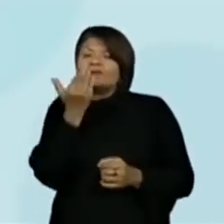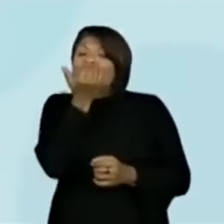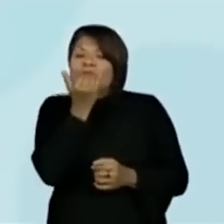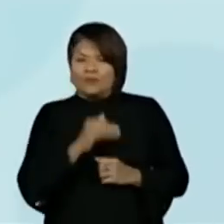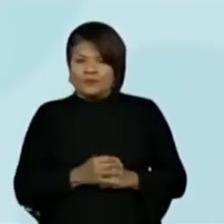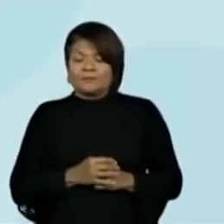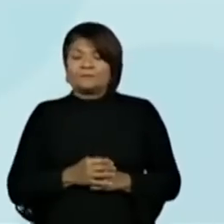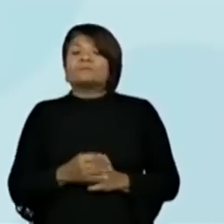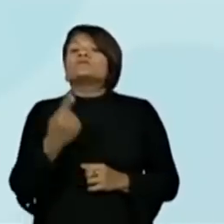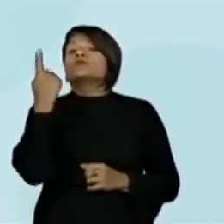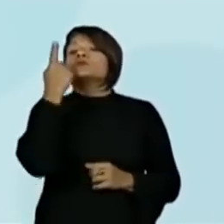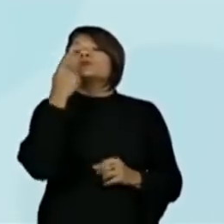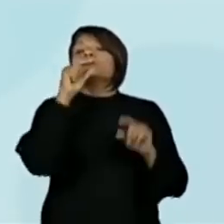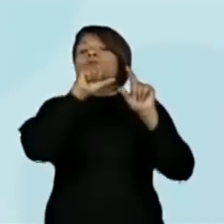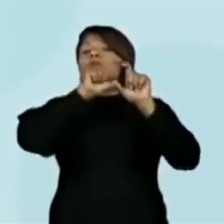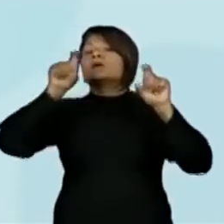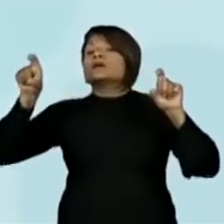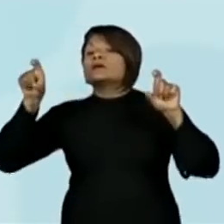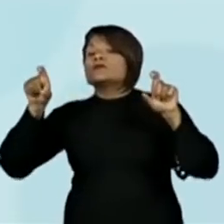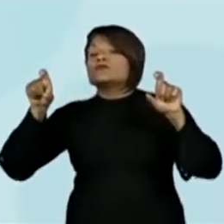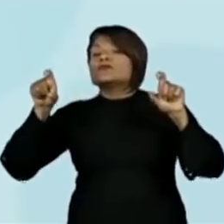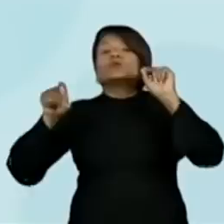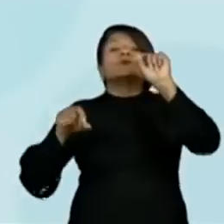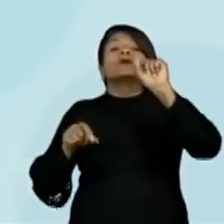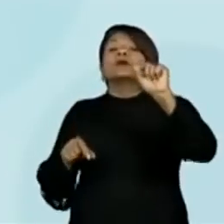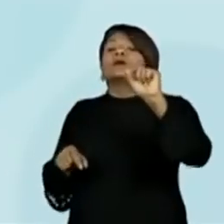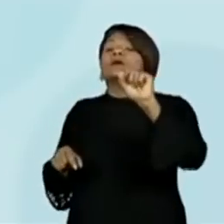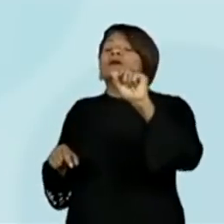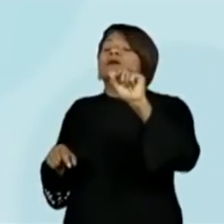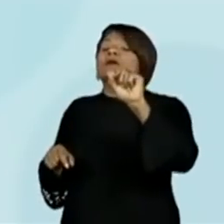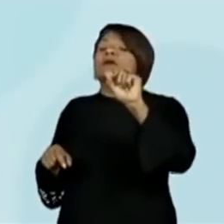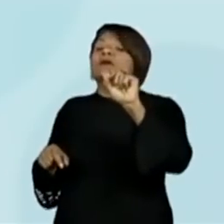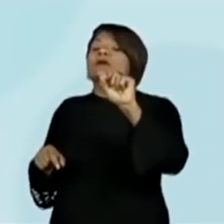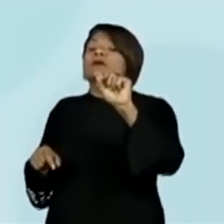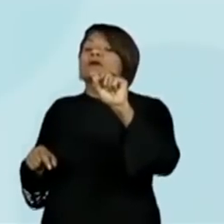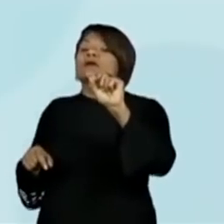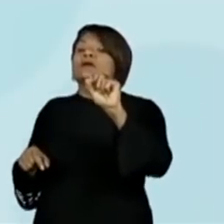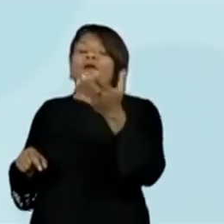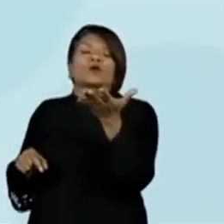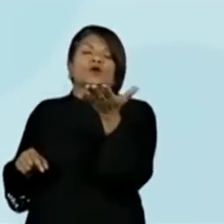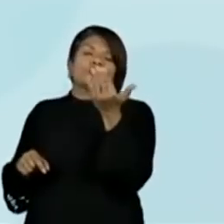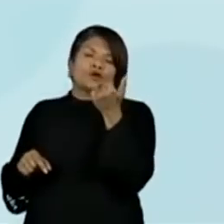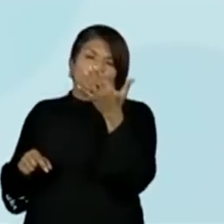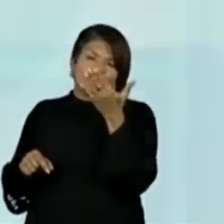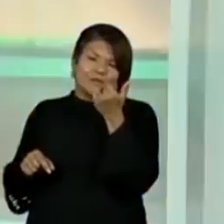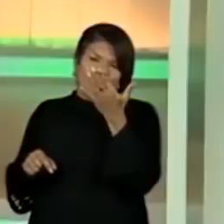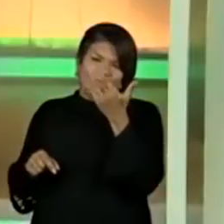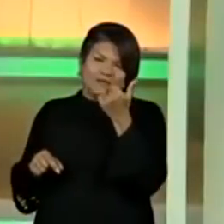trata o primeiro parágrafo? Sobre o que trata o primeiro parágrafo? A comida.